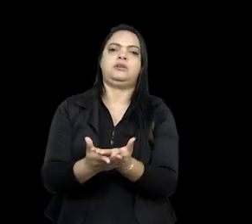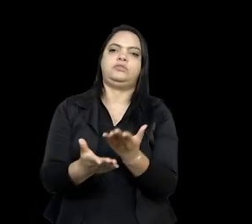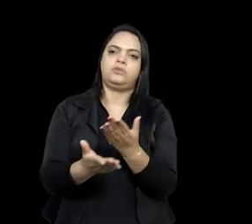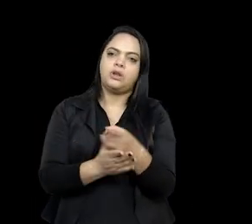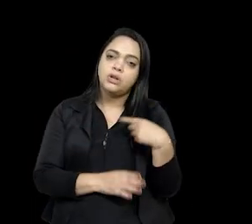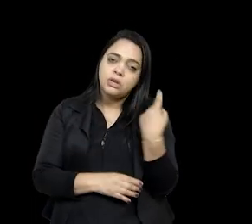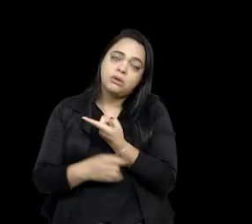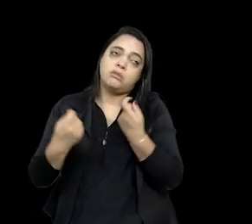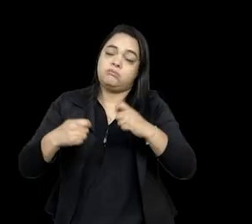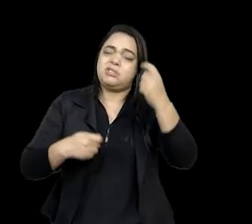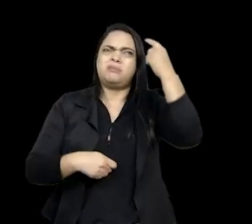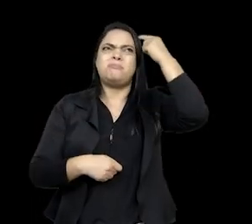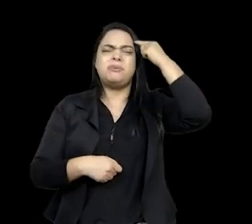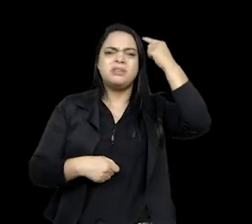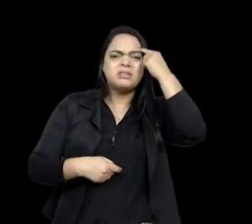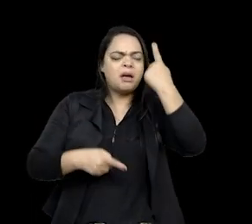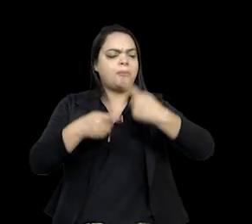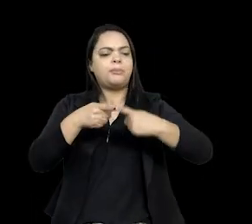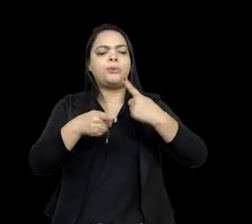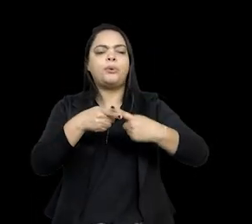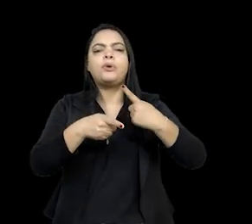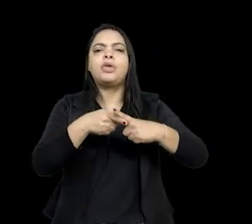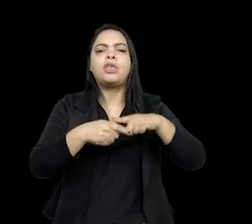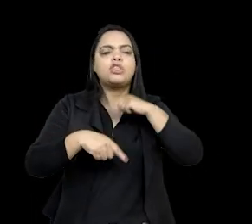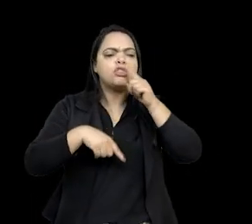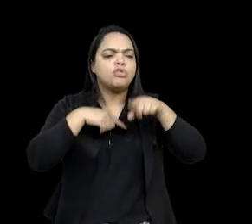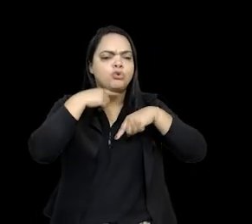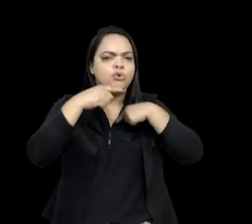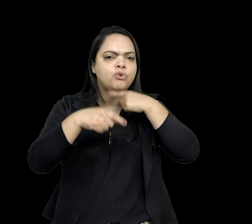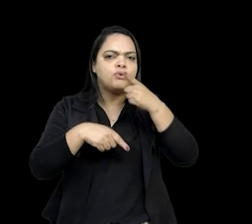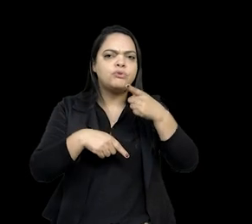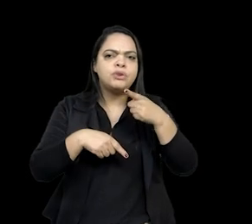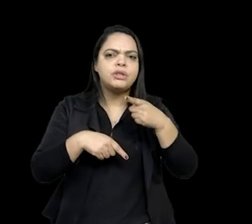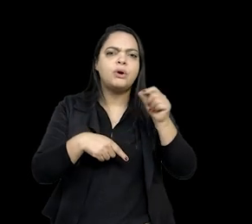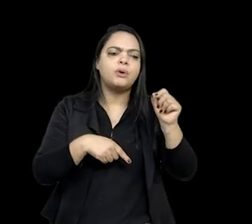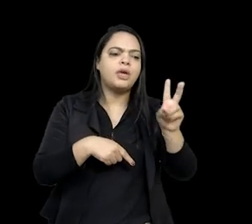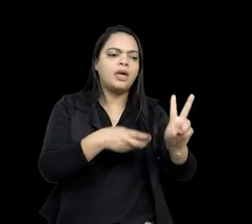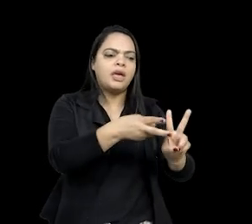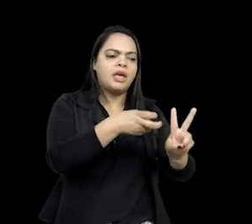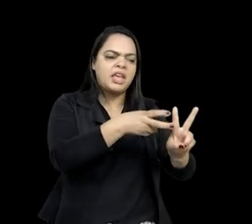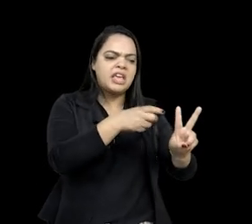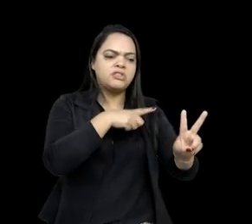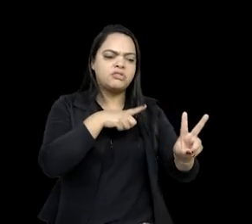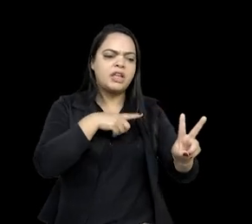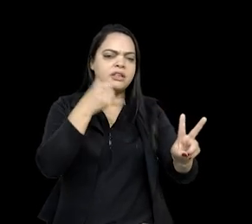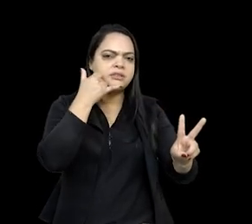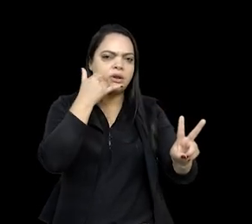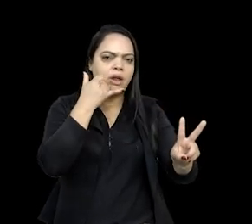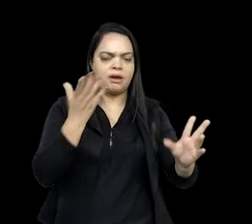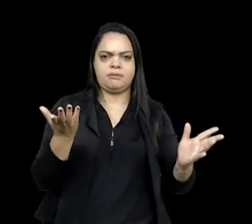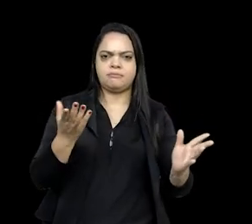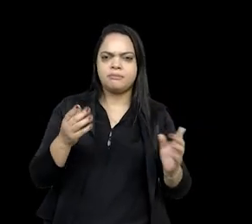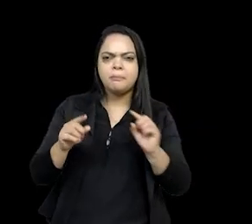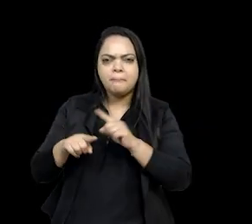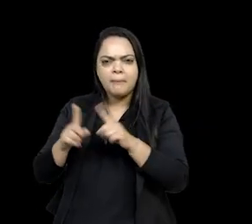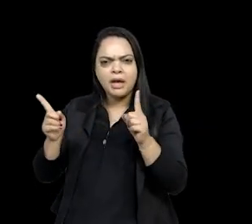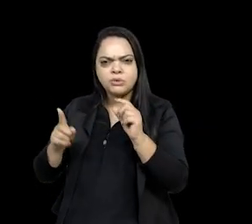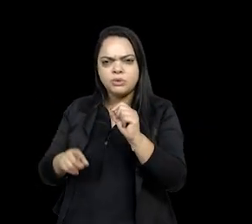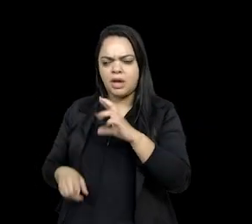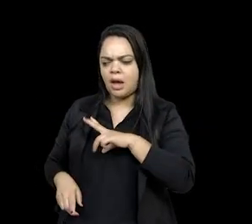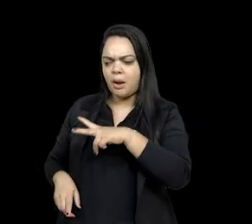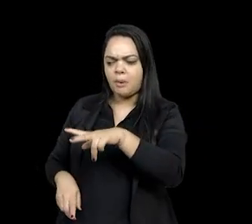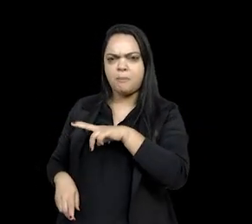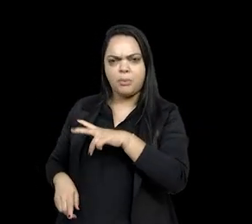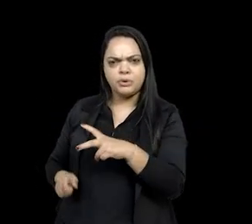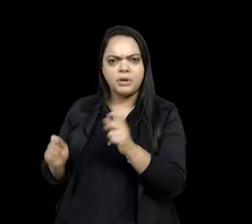mesmo se perguntar por que a gente questiona muitas vezes que índios usam celular e não questiona que portugueses andem de avião